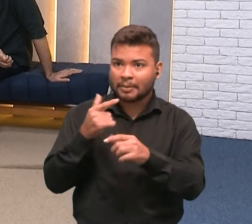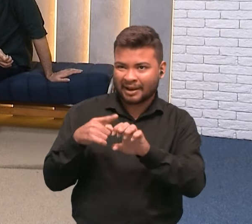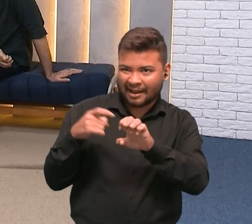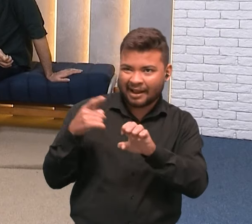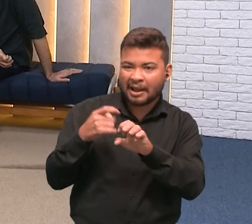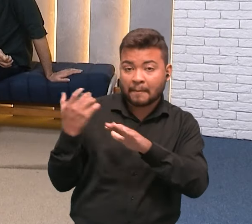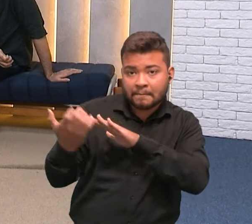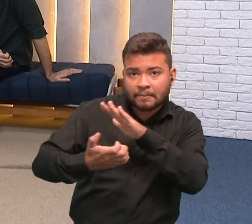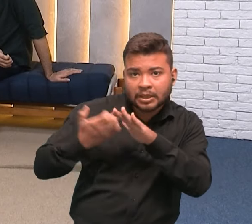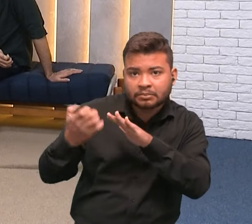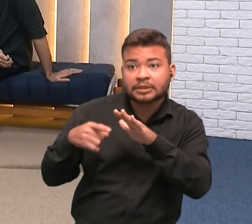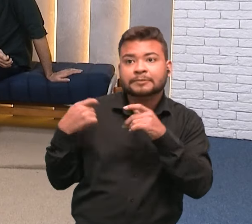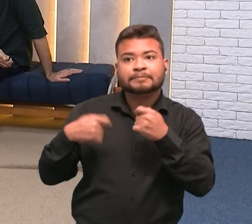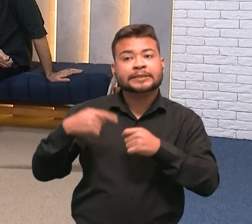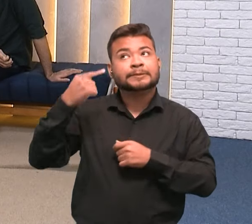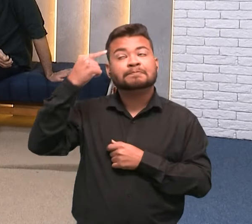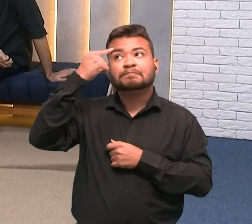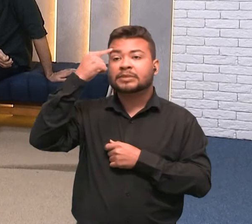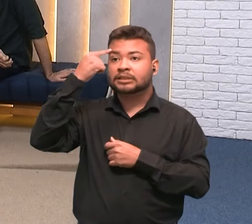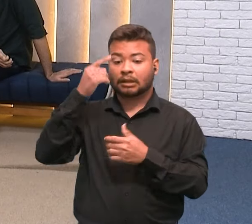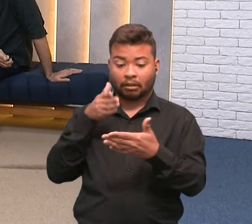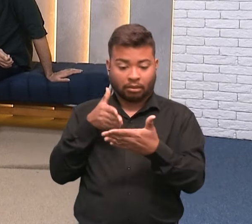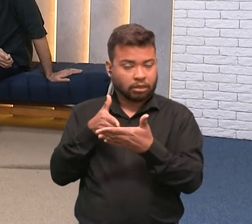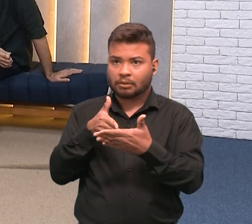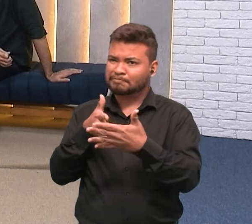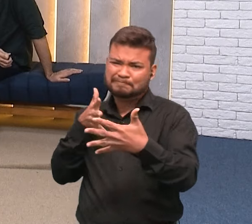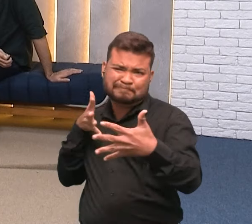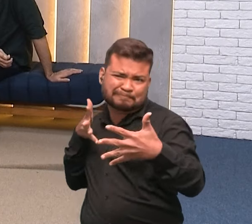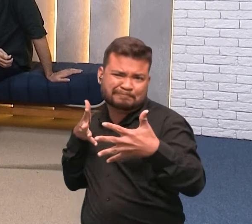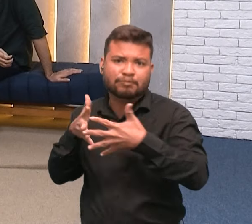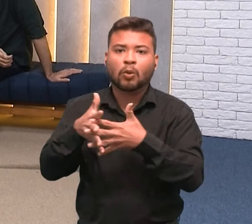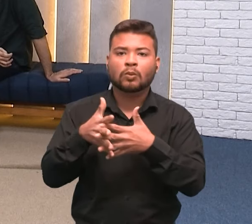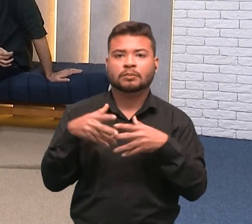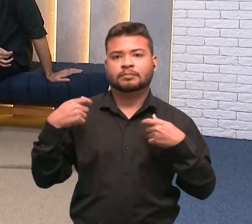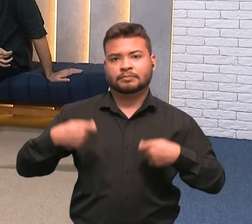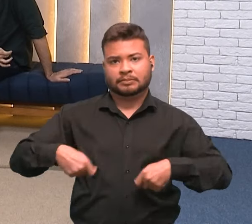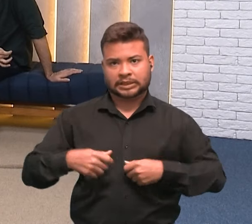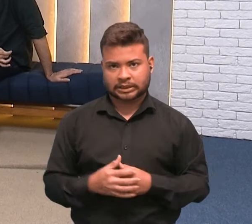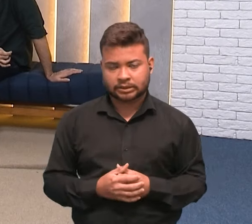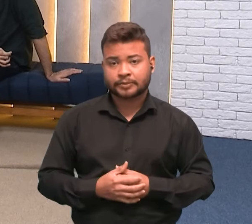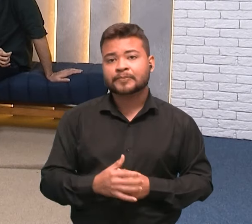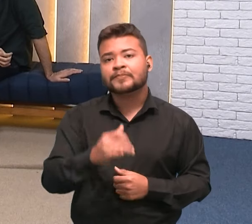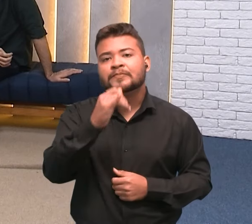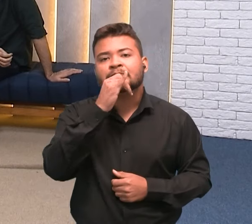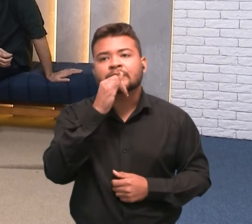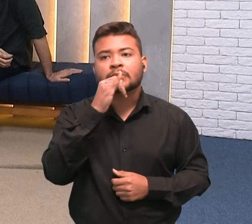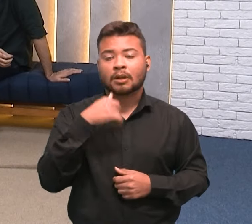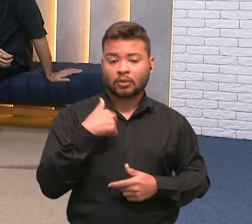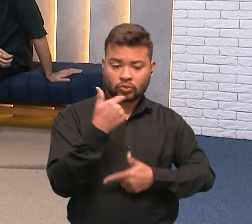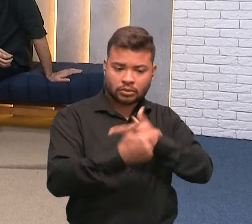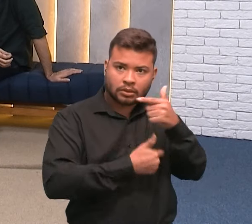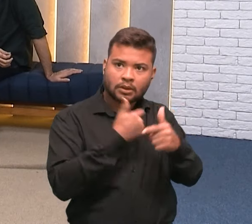do seu tempo nesse sentido. Qual que é o impacto que o meu negócio, mesmo sendo um negócio inovador, que prima pelo capital,